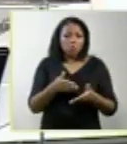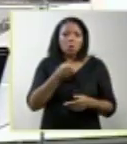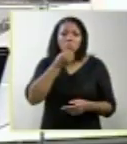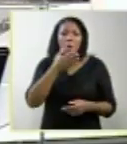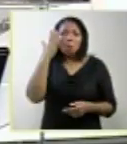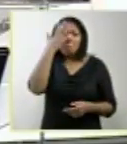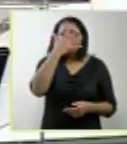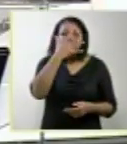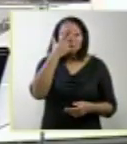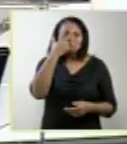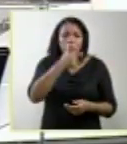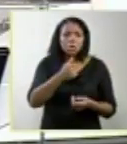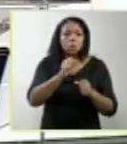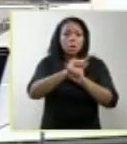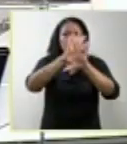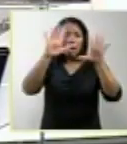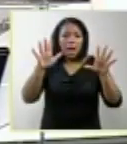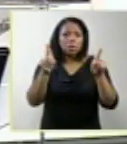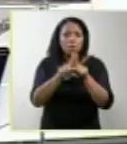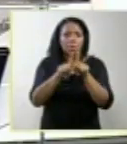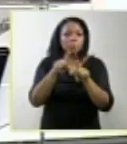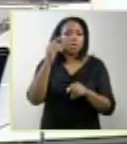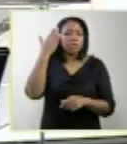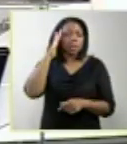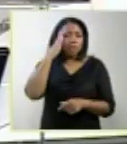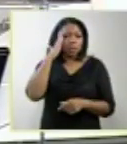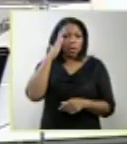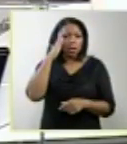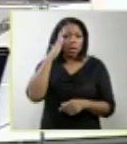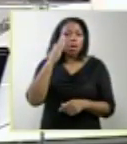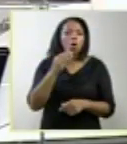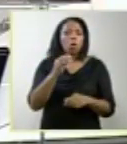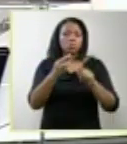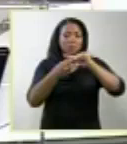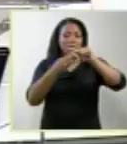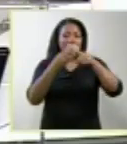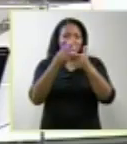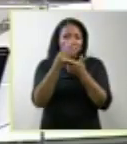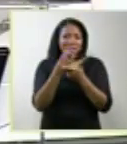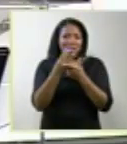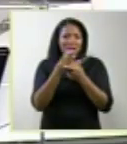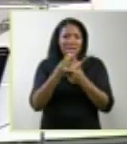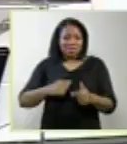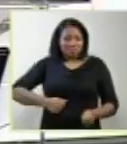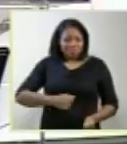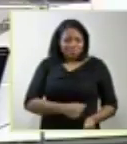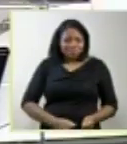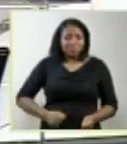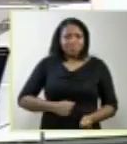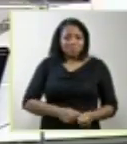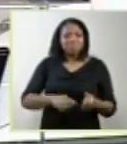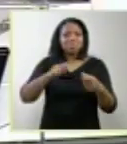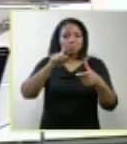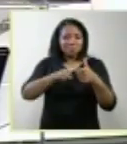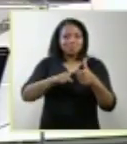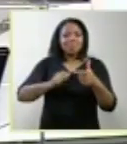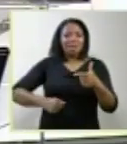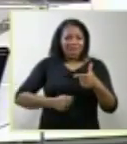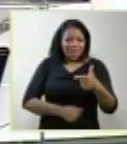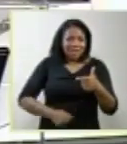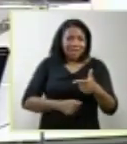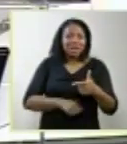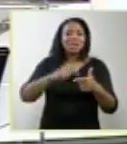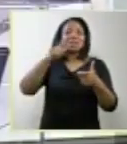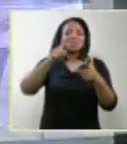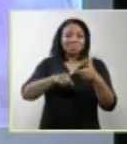que é exatamente do feto em reconstrução em 3 dimensões, pela ultrassonografia do anencefalo exposto à sua